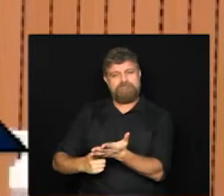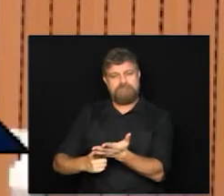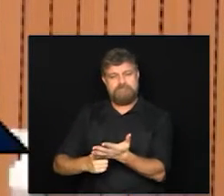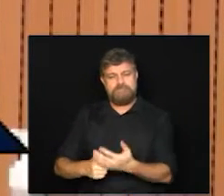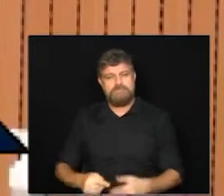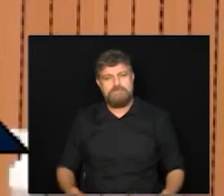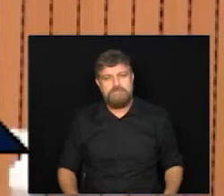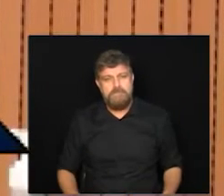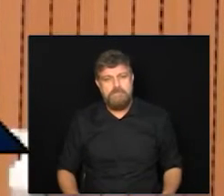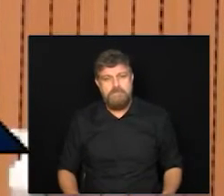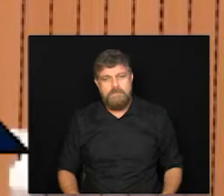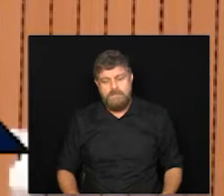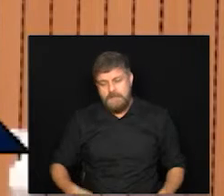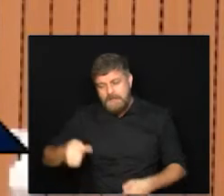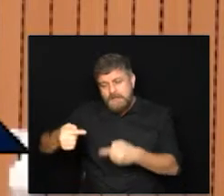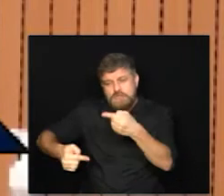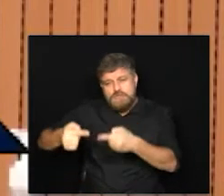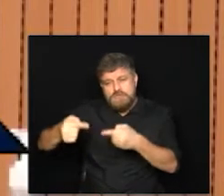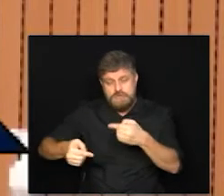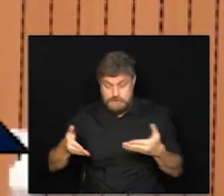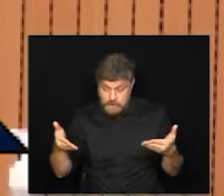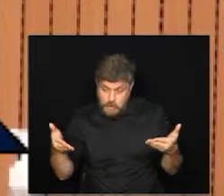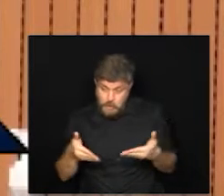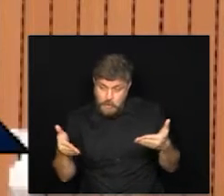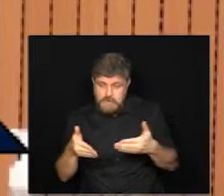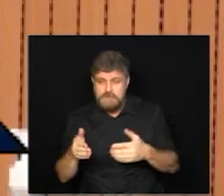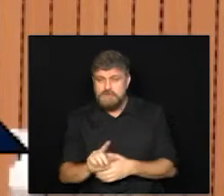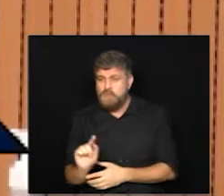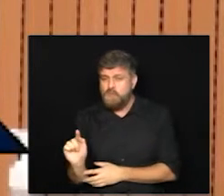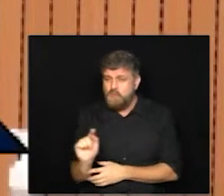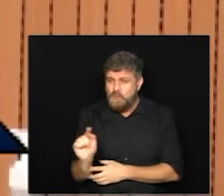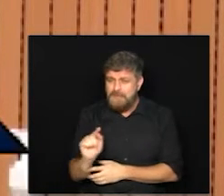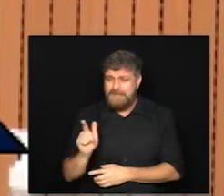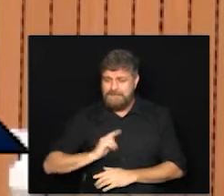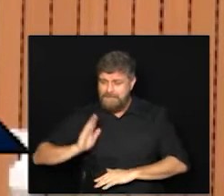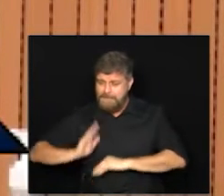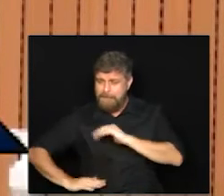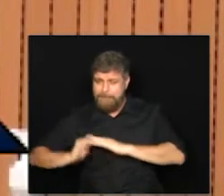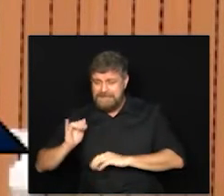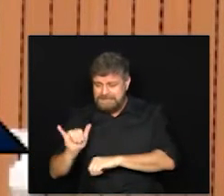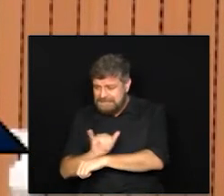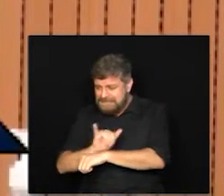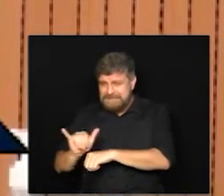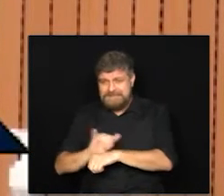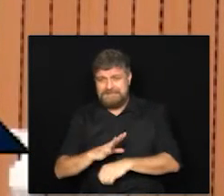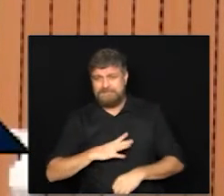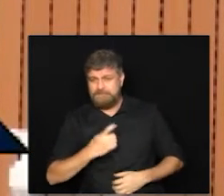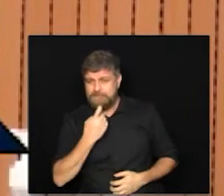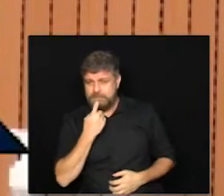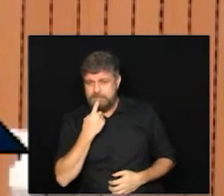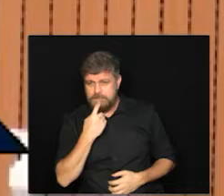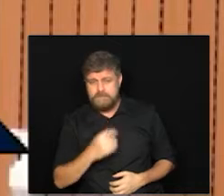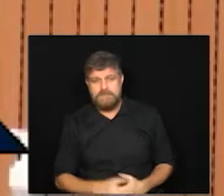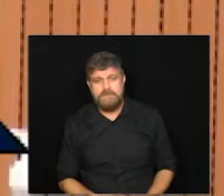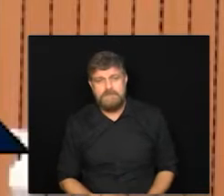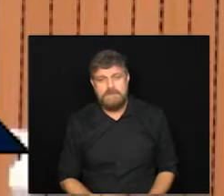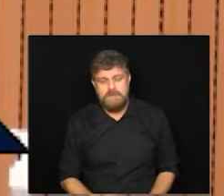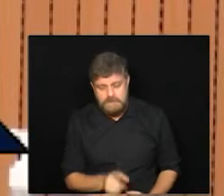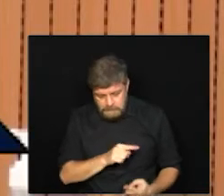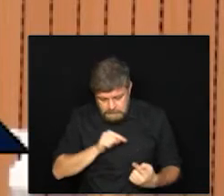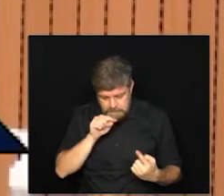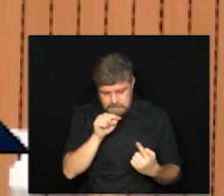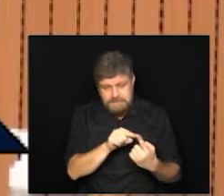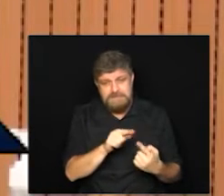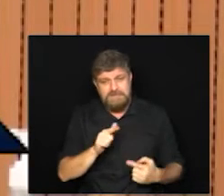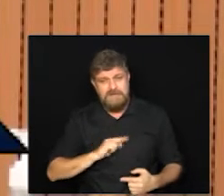a nossa memória, para discutir no dia de hoje uma ação da cidade de Campinas para que